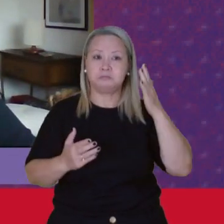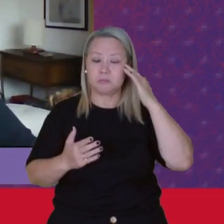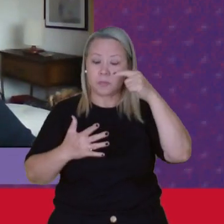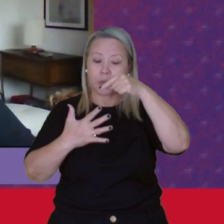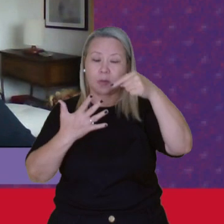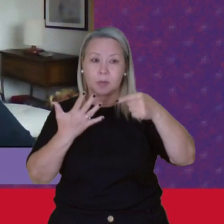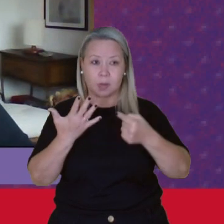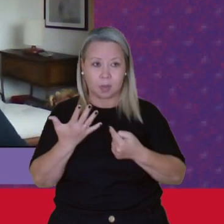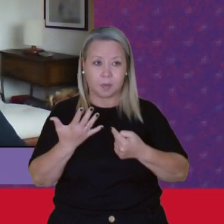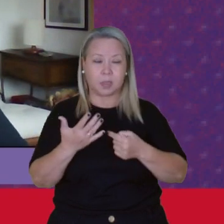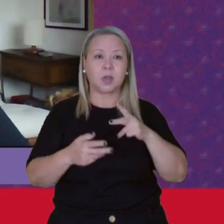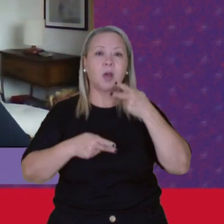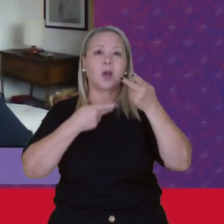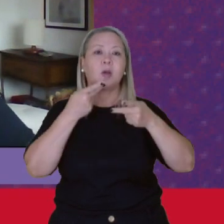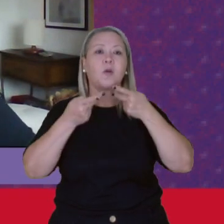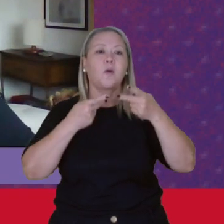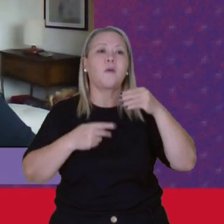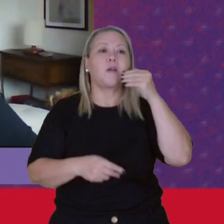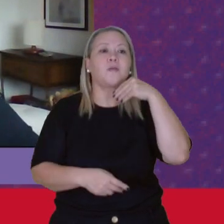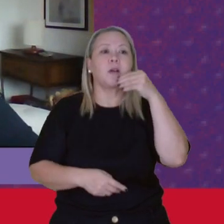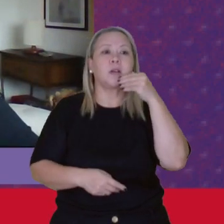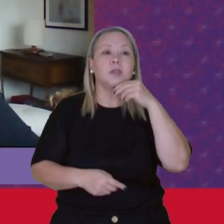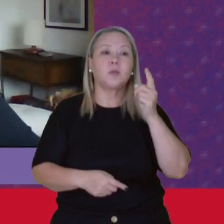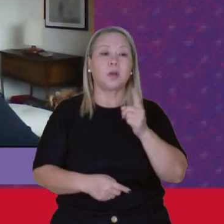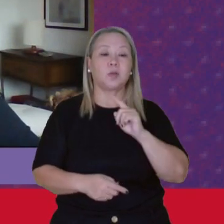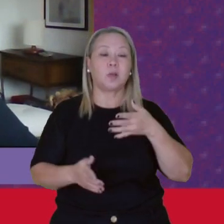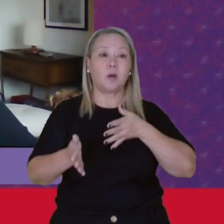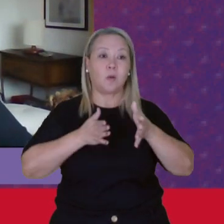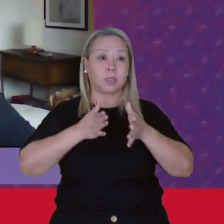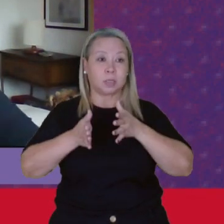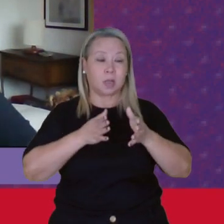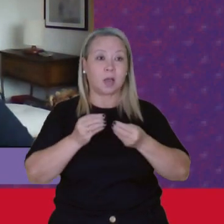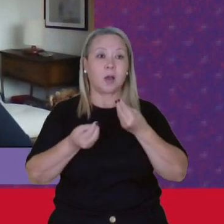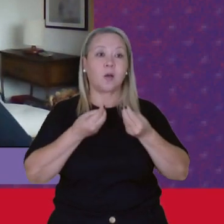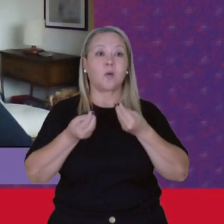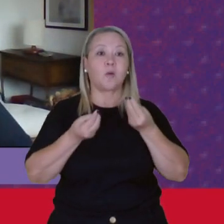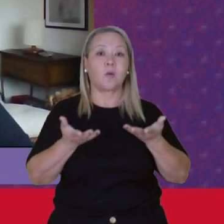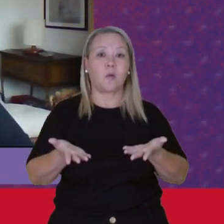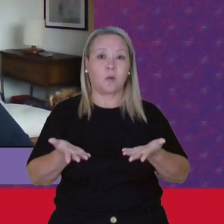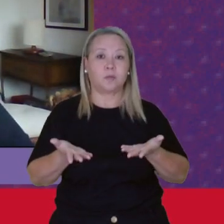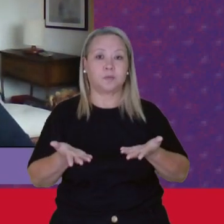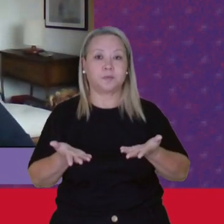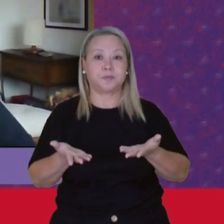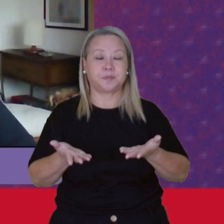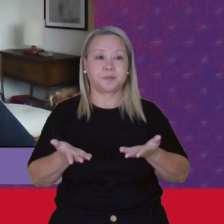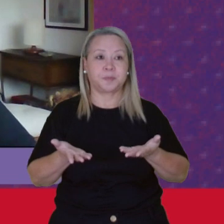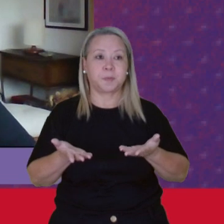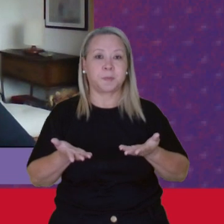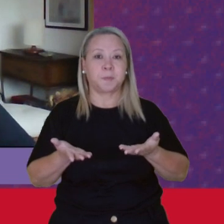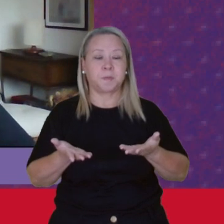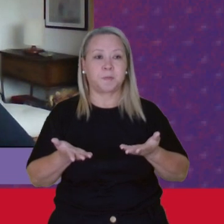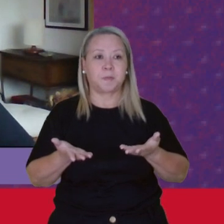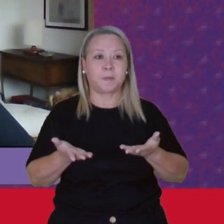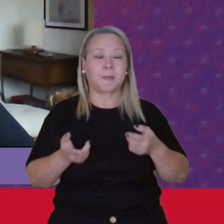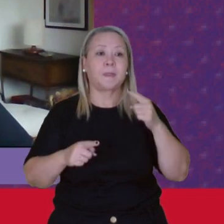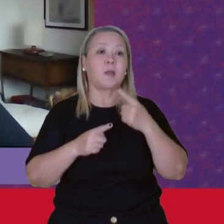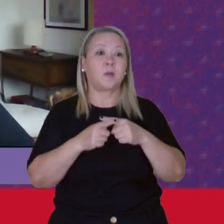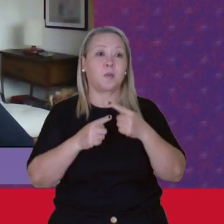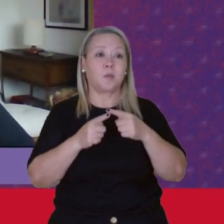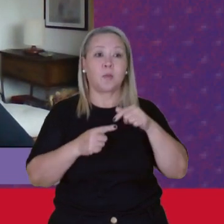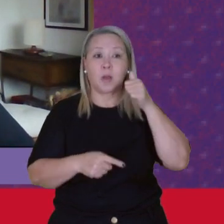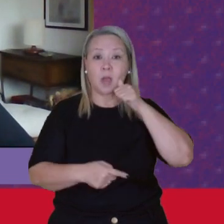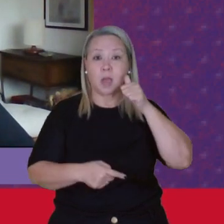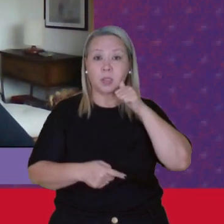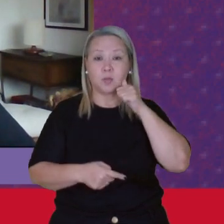Quando a gente Fala por exemplo Da precarização Do não acesso Daí Fechando que eu acho Que passou já Meus três minutos Porque as mulheres